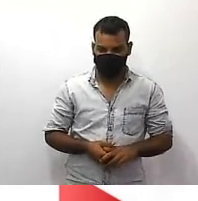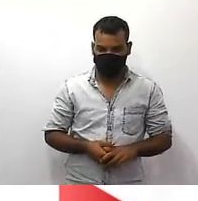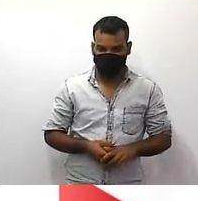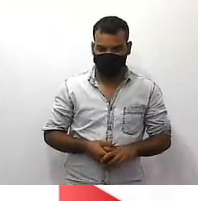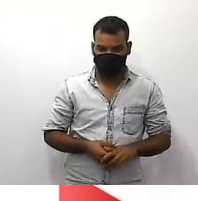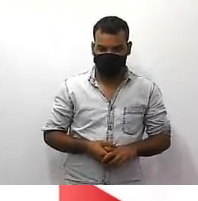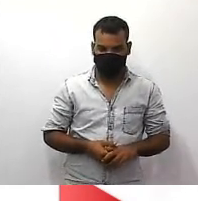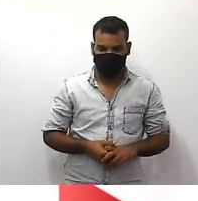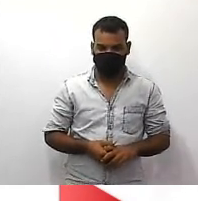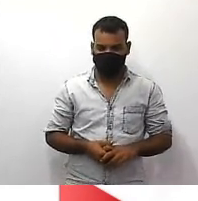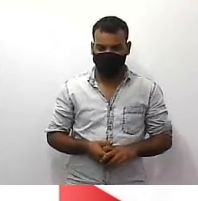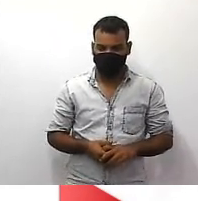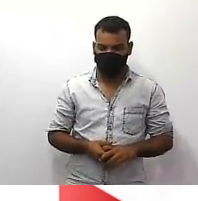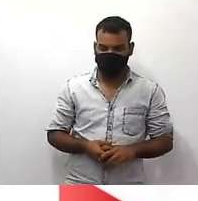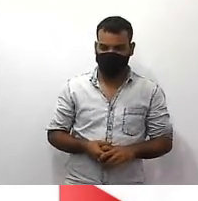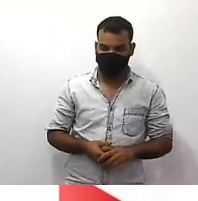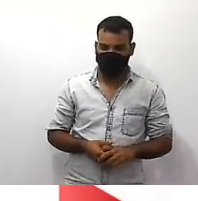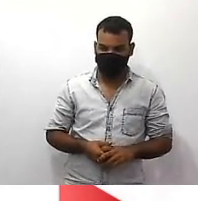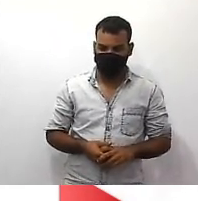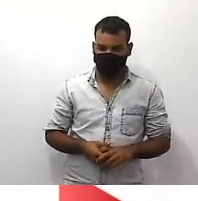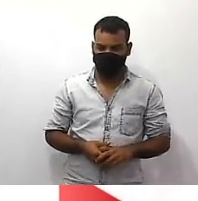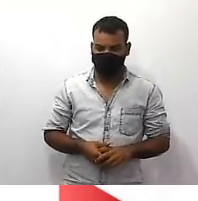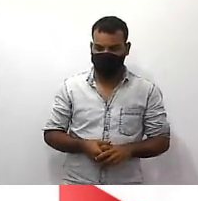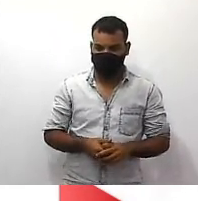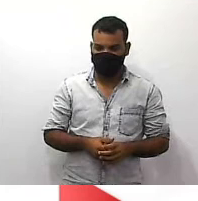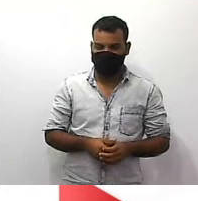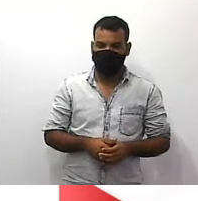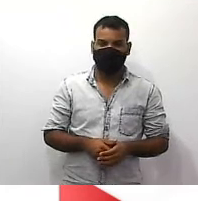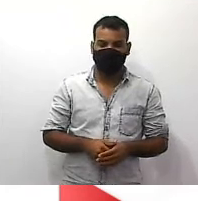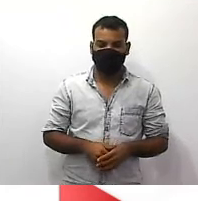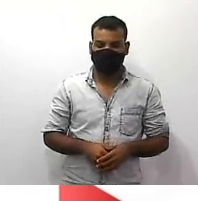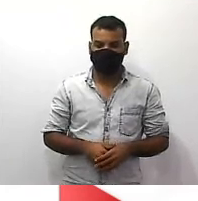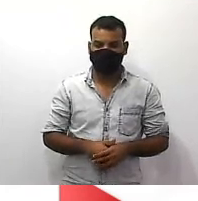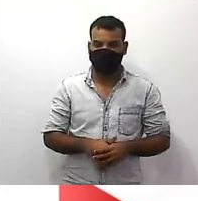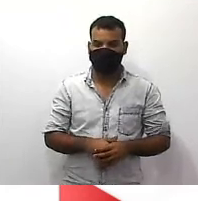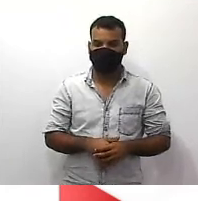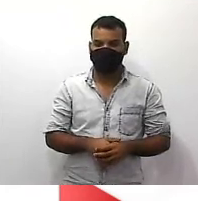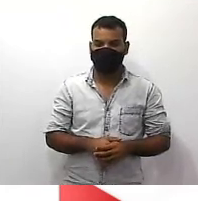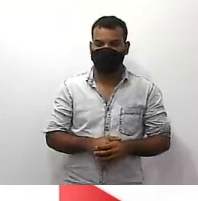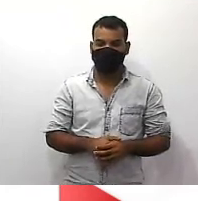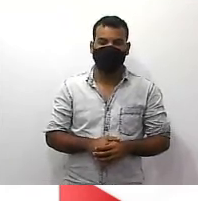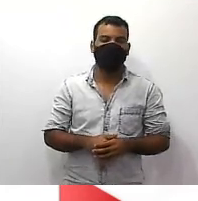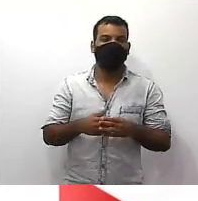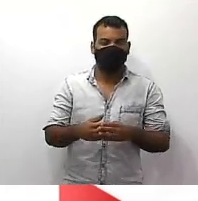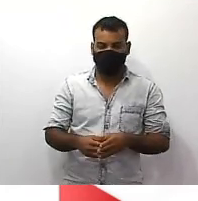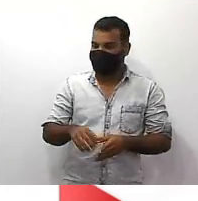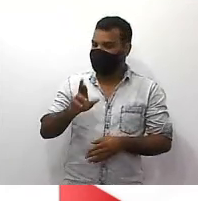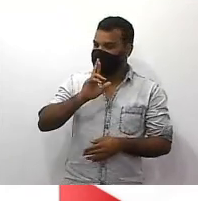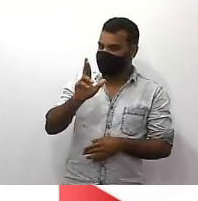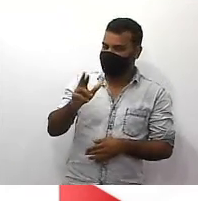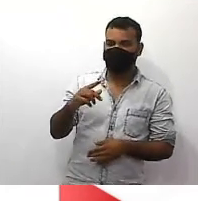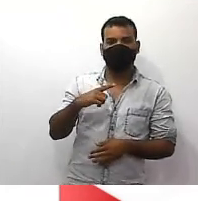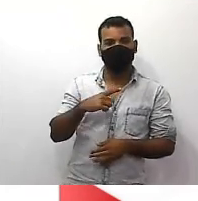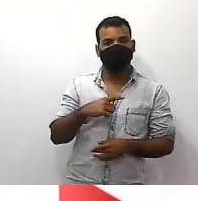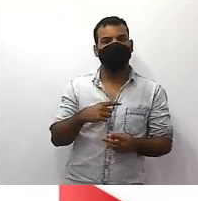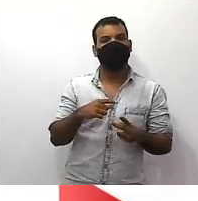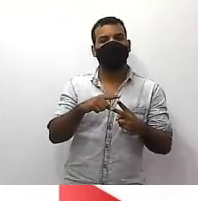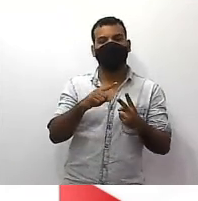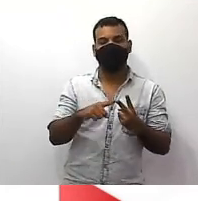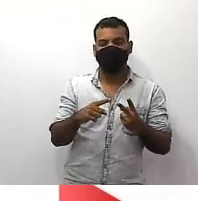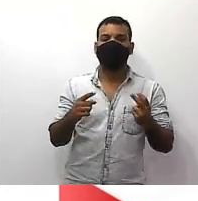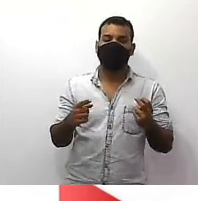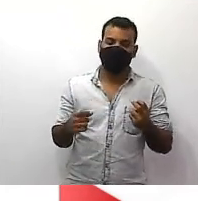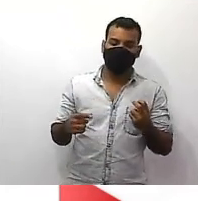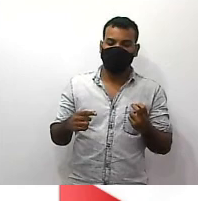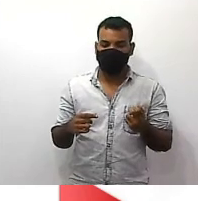sequência comigo eu tenho um resultado o resultado dessas duas frações normalmente ele surge a